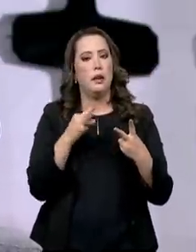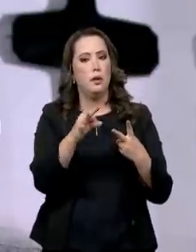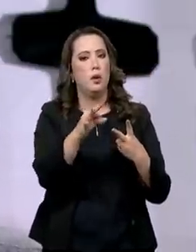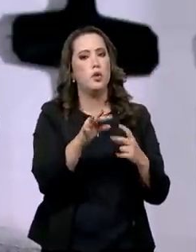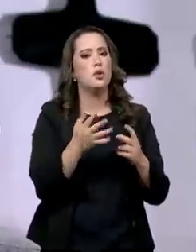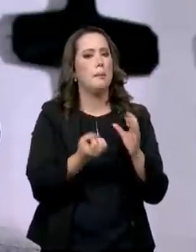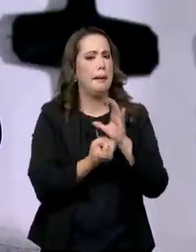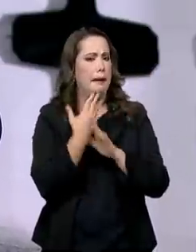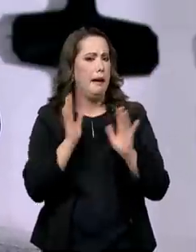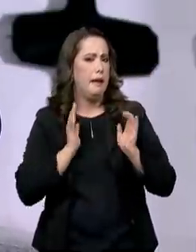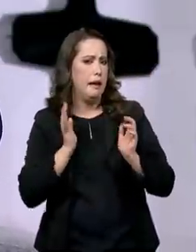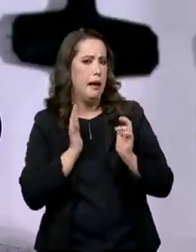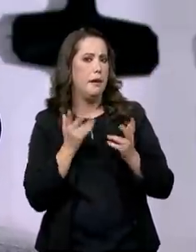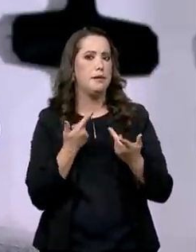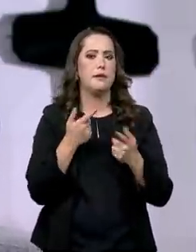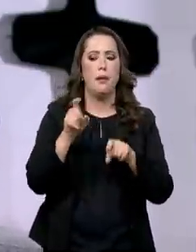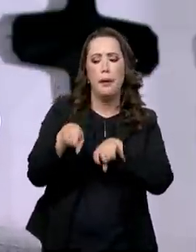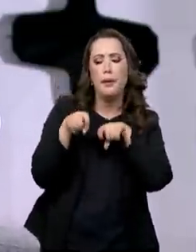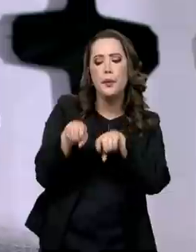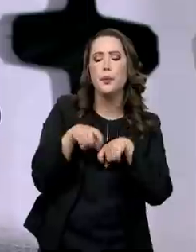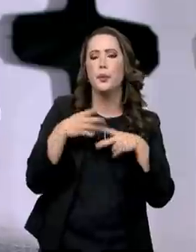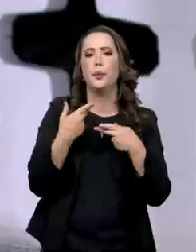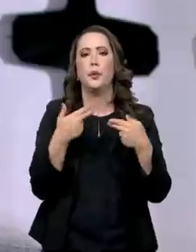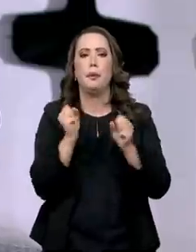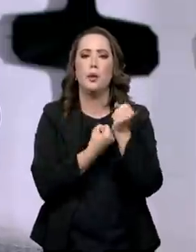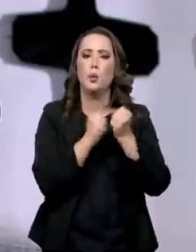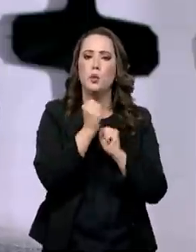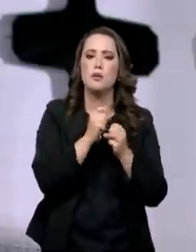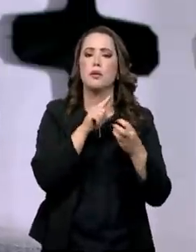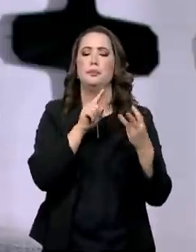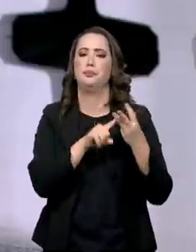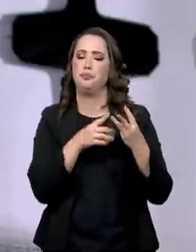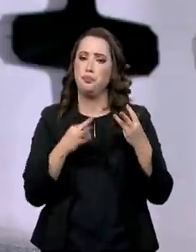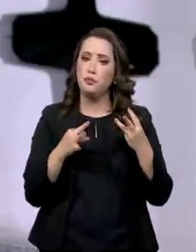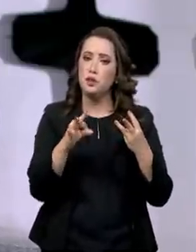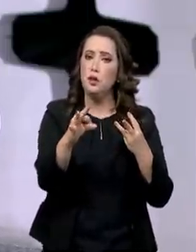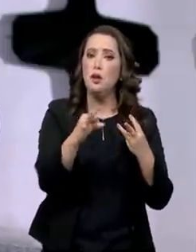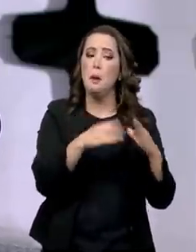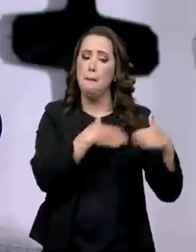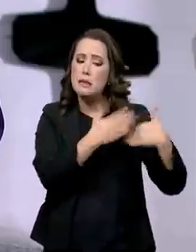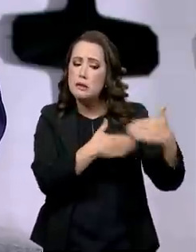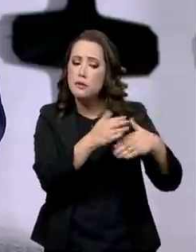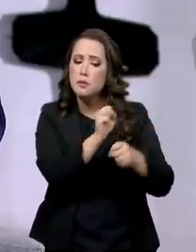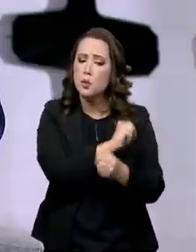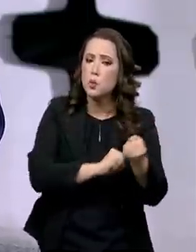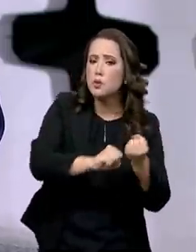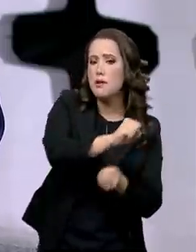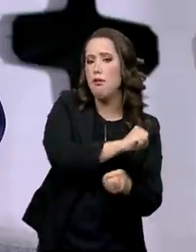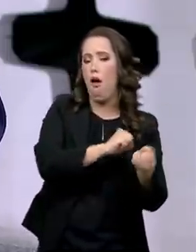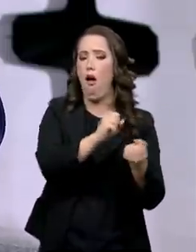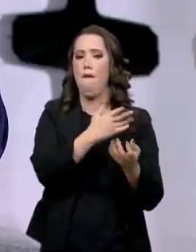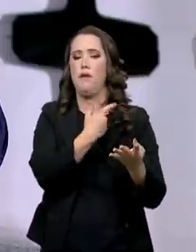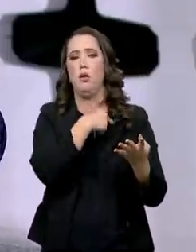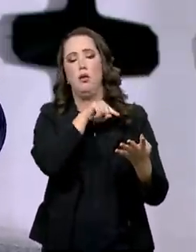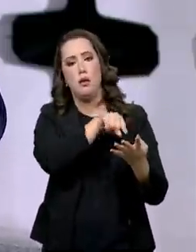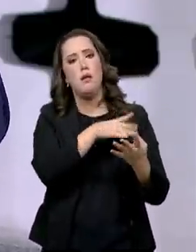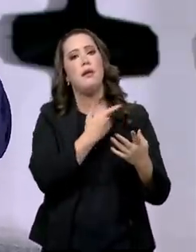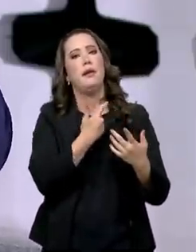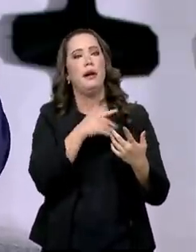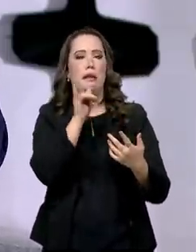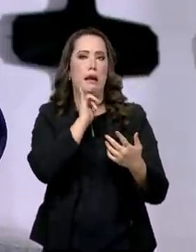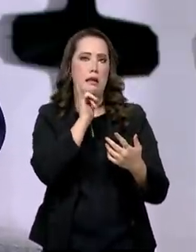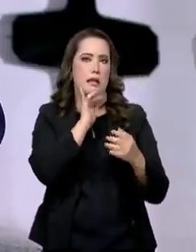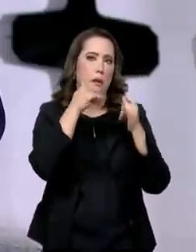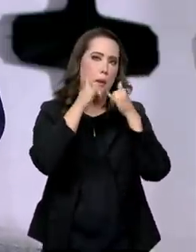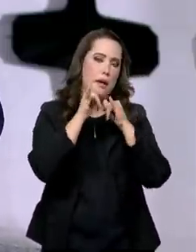tecnologias para a indústria, para o agronegócio, etc. Tecnologias para desenvolvimento sustentável, nessas entram energias renováveis,